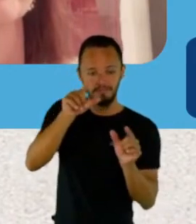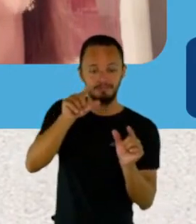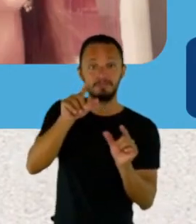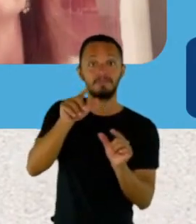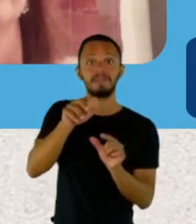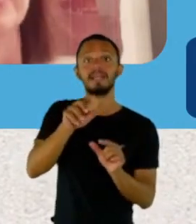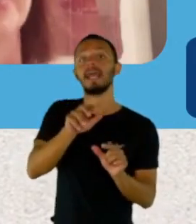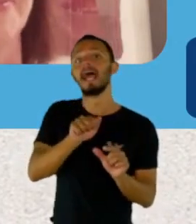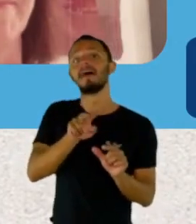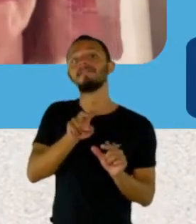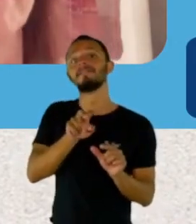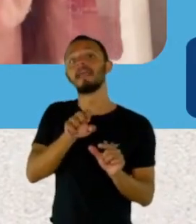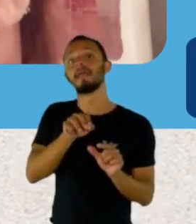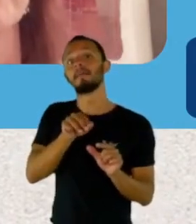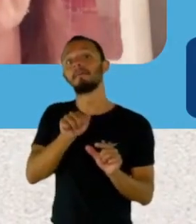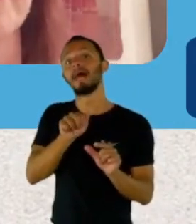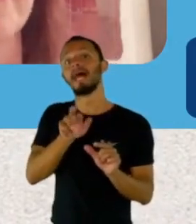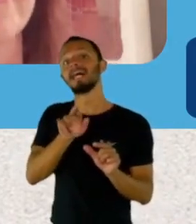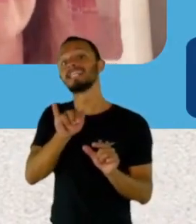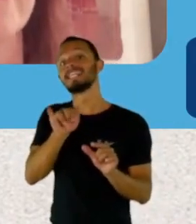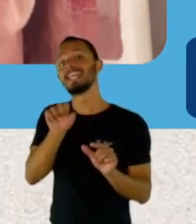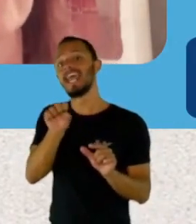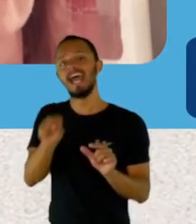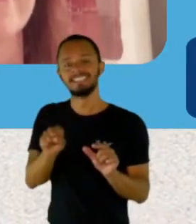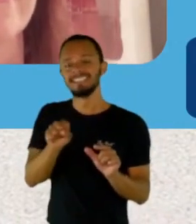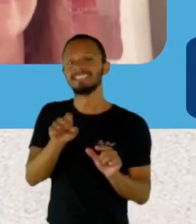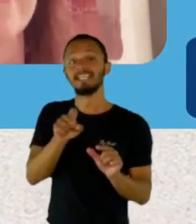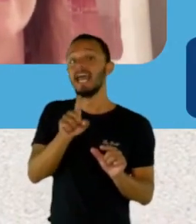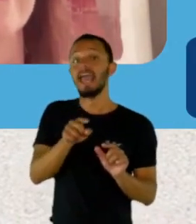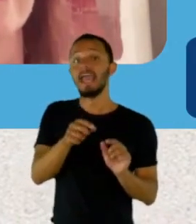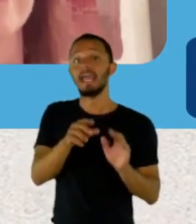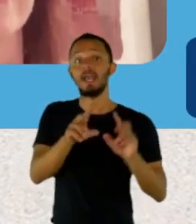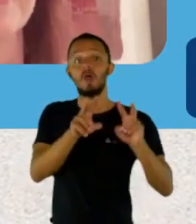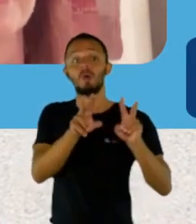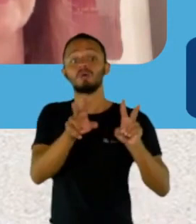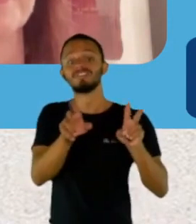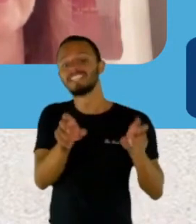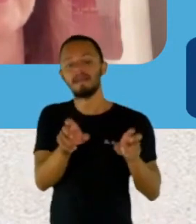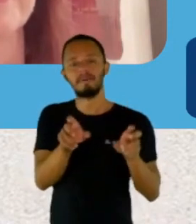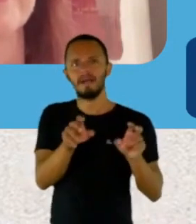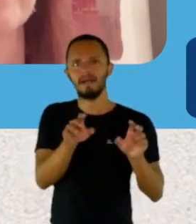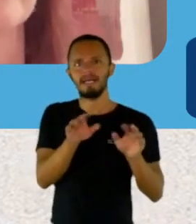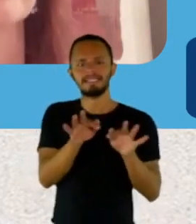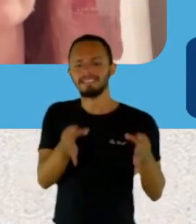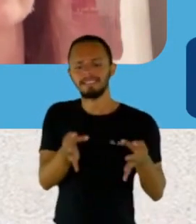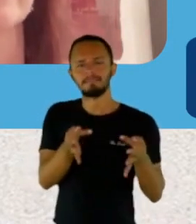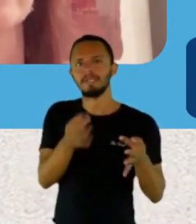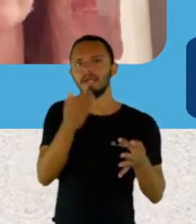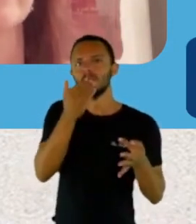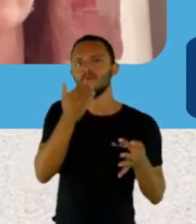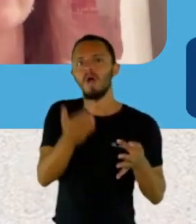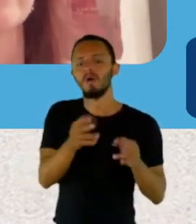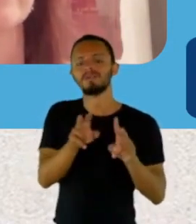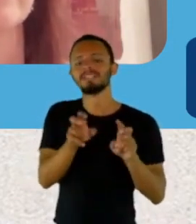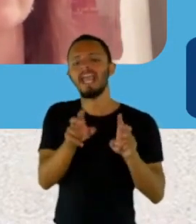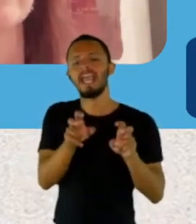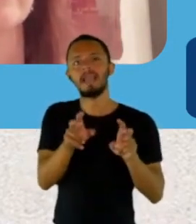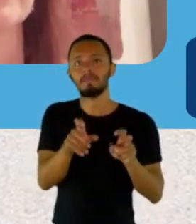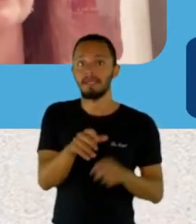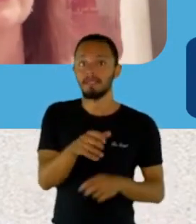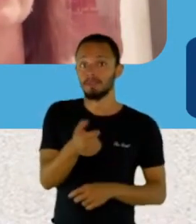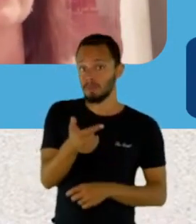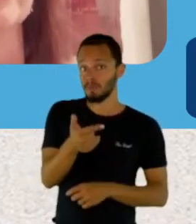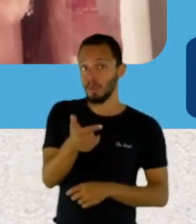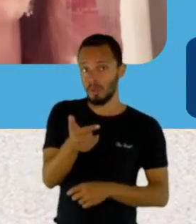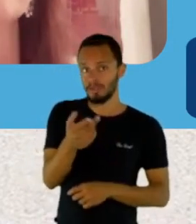Marias. Vamos começar pelo título desse livro, contar um pouco, fazer uma sinopse mesmo do que as pessoas vão encontrar nesses 12 contos.